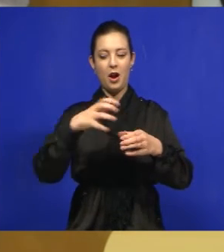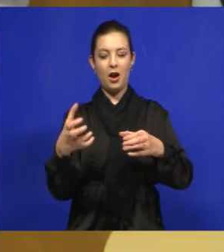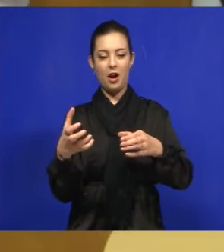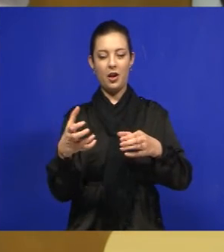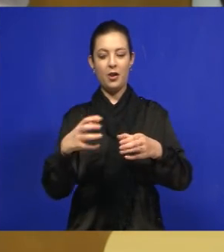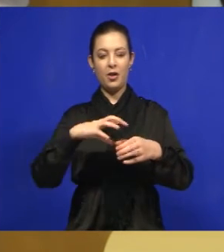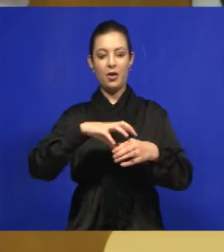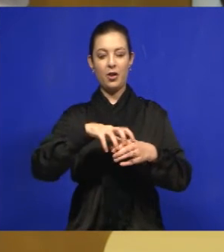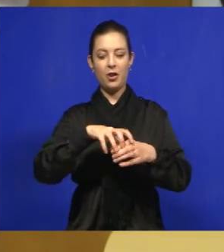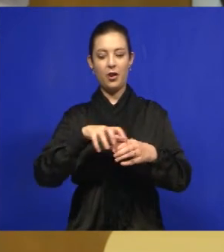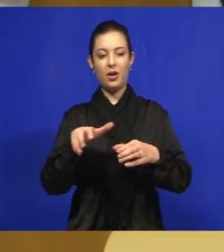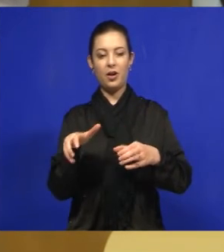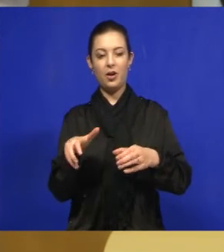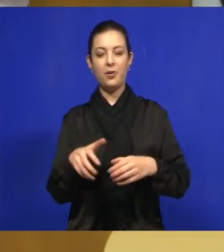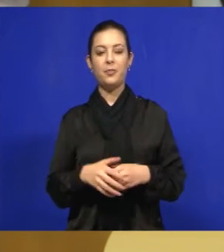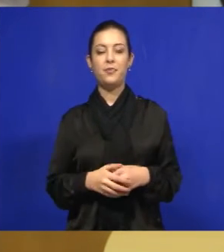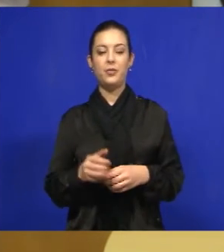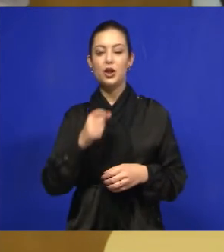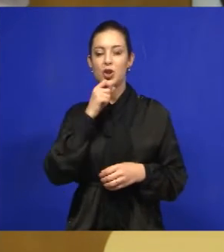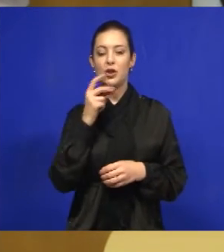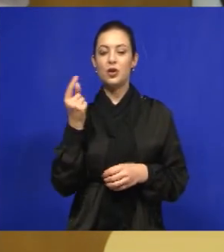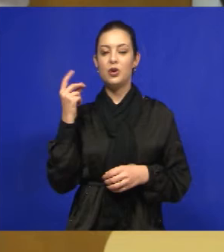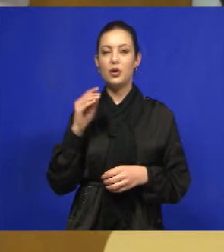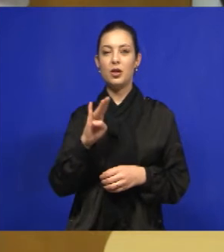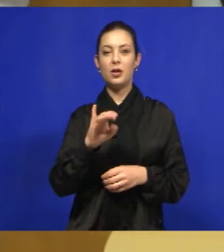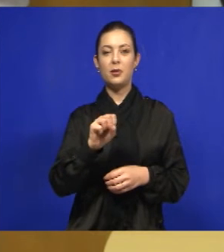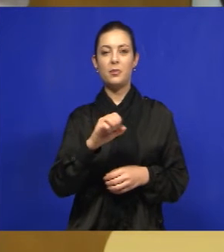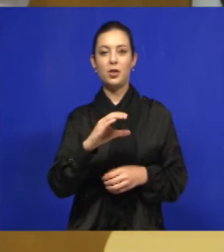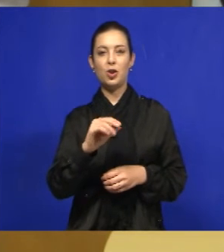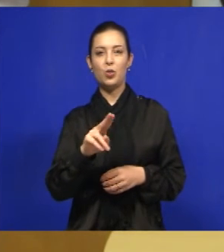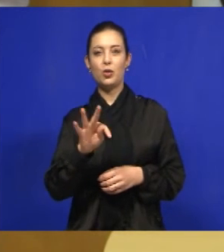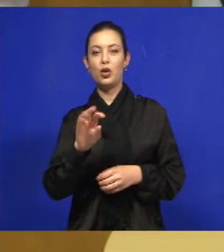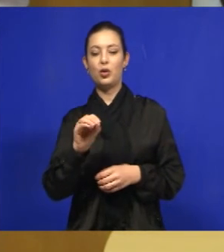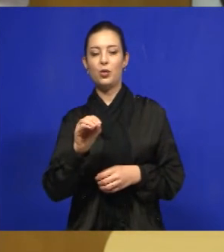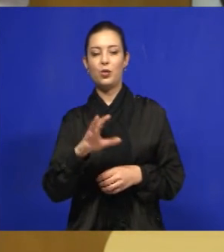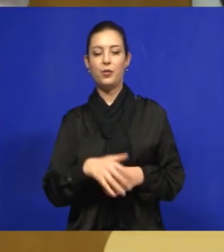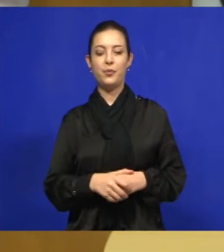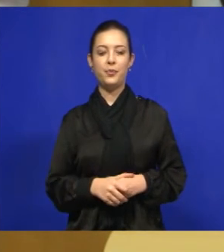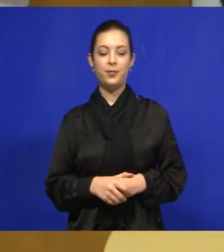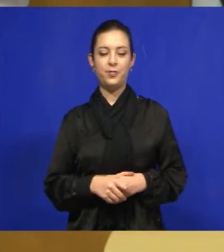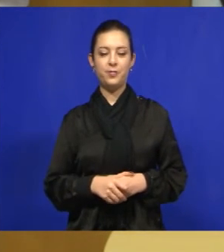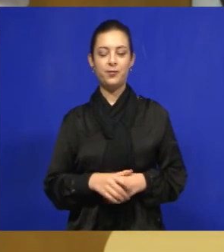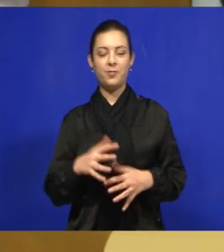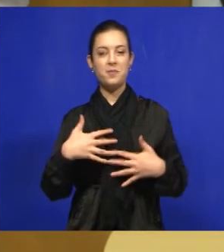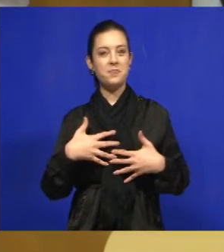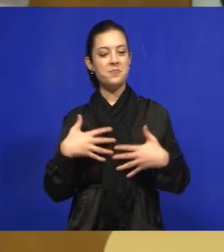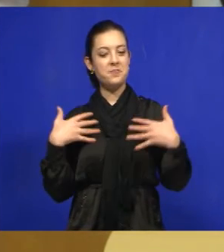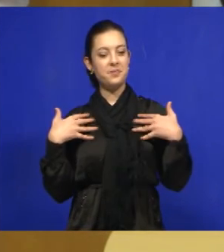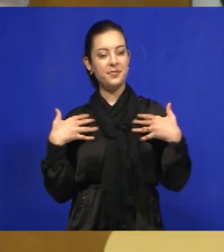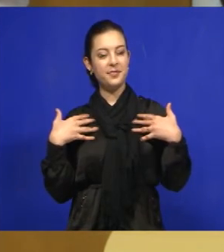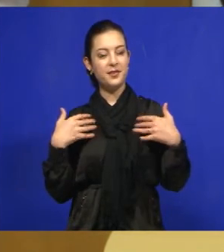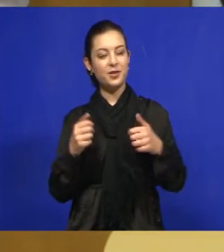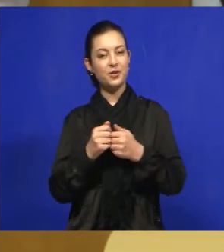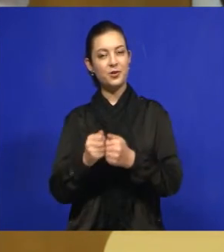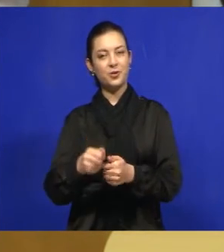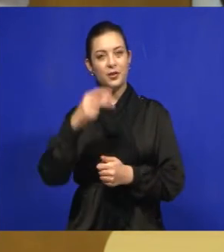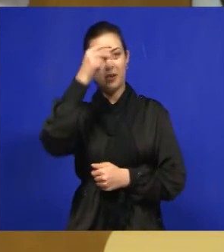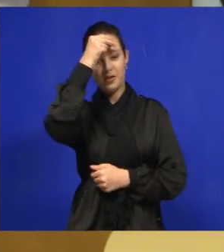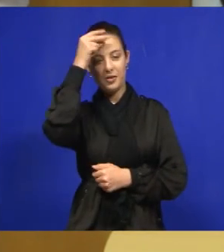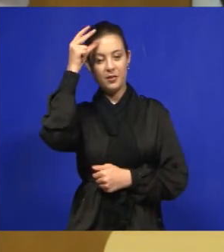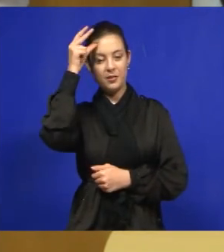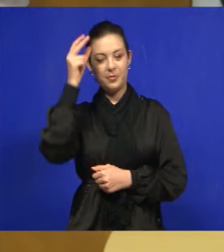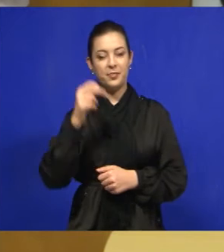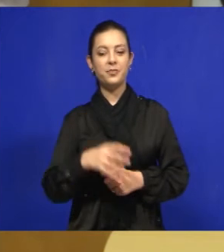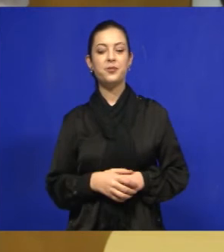gostoso, e antigamente se chamava Biscouto. Foi um momento de muita alegria, ali junto com o prefeito,